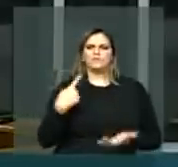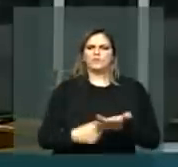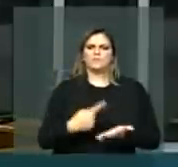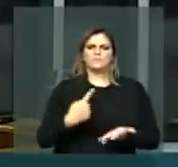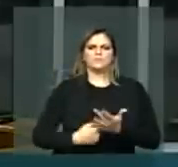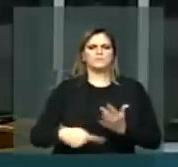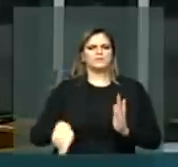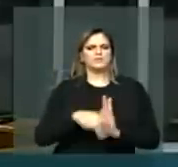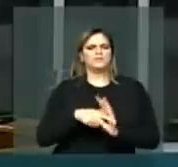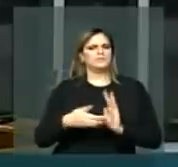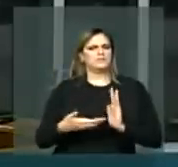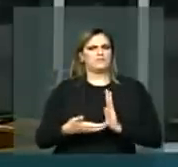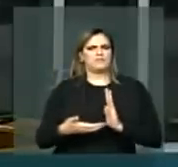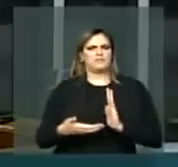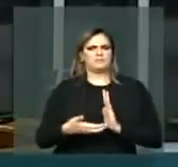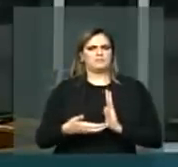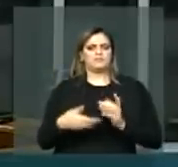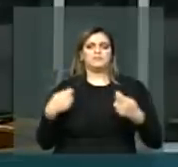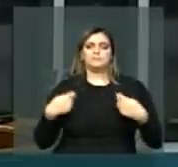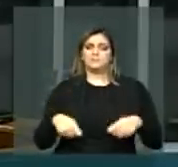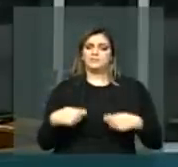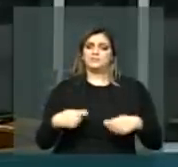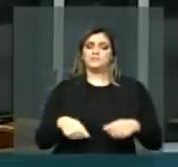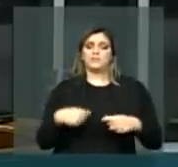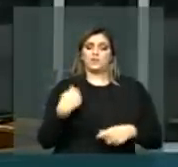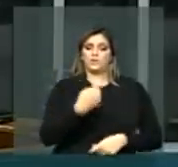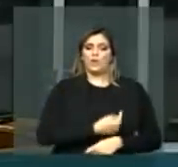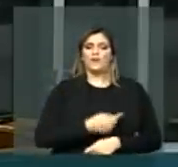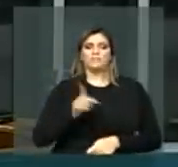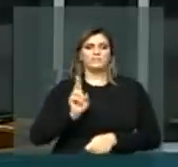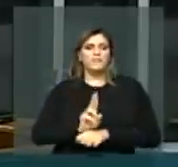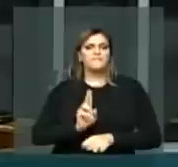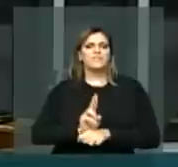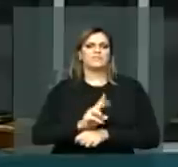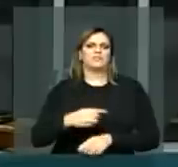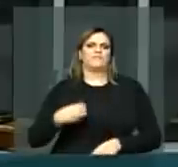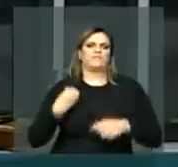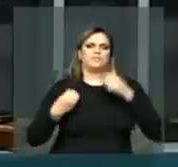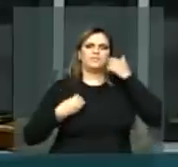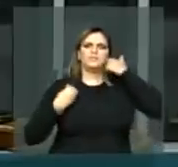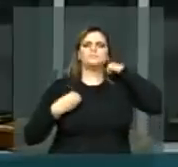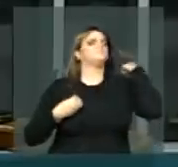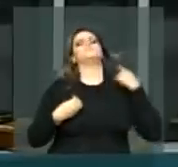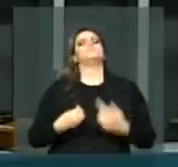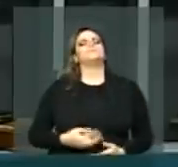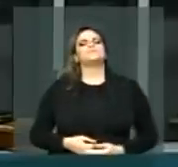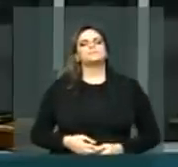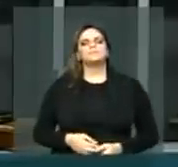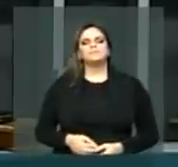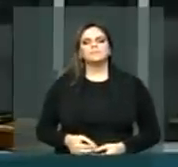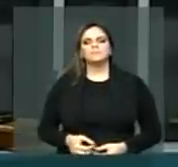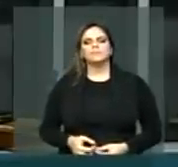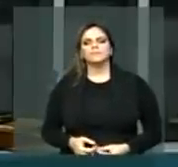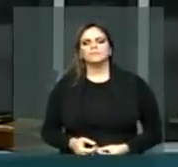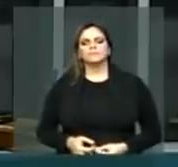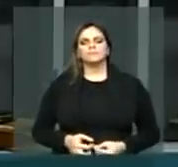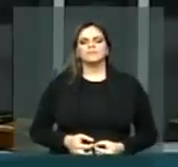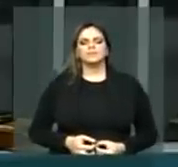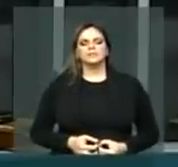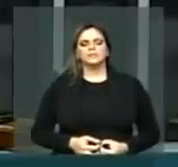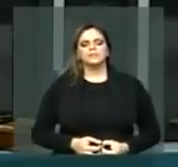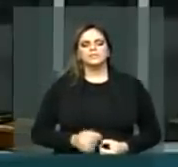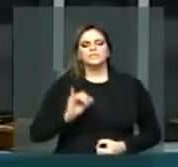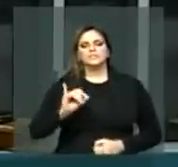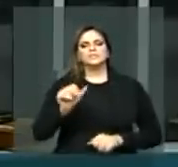desta casa deve ser na sua defesa. Ao basear a reforma da lei apenas na